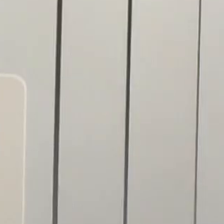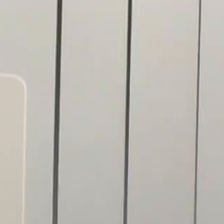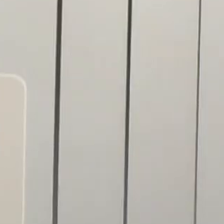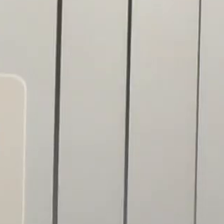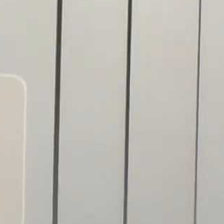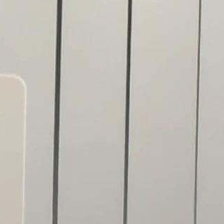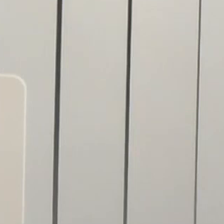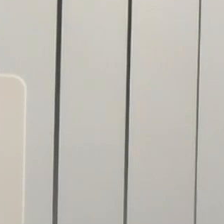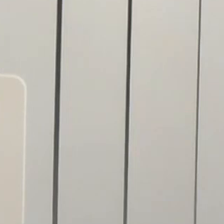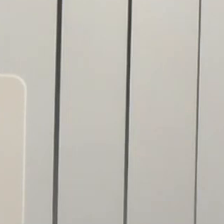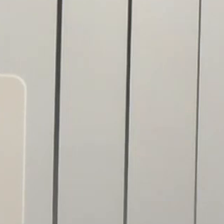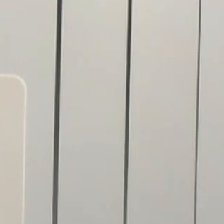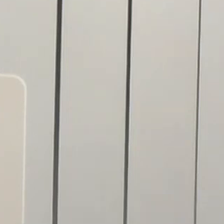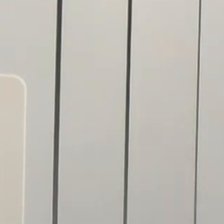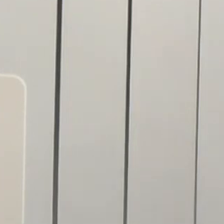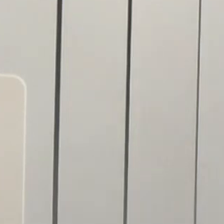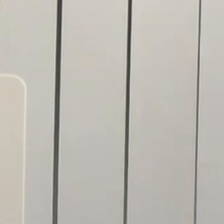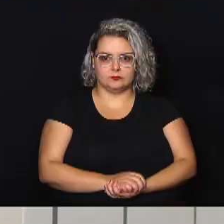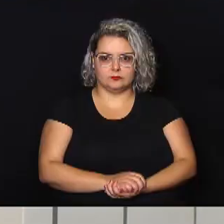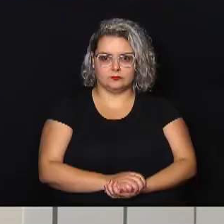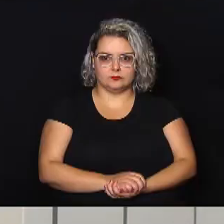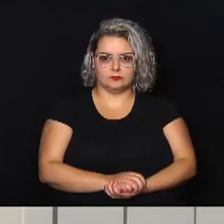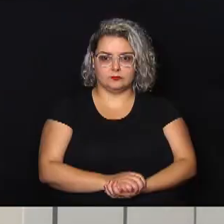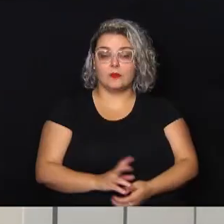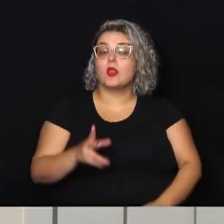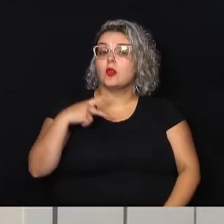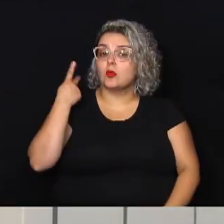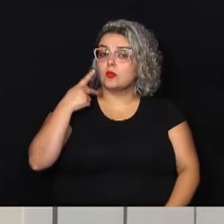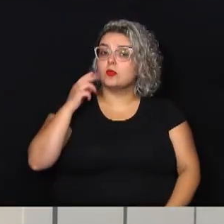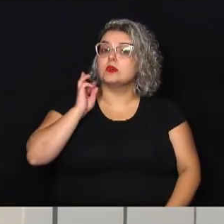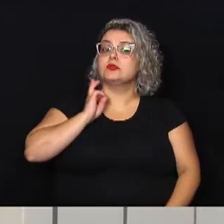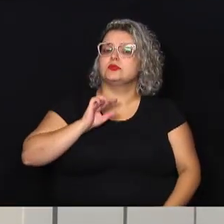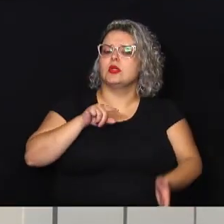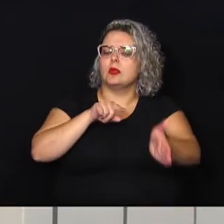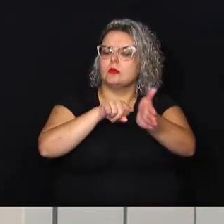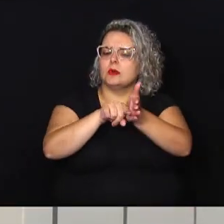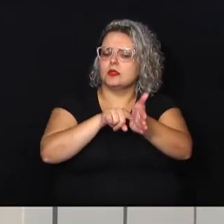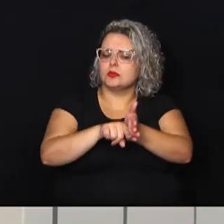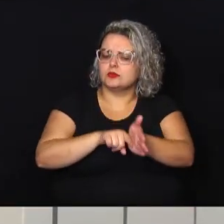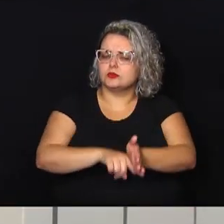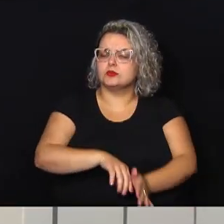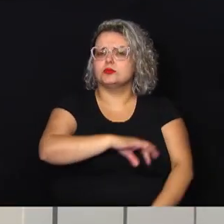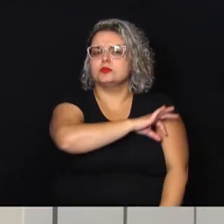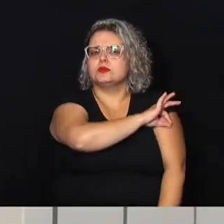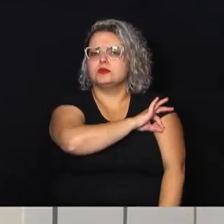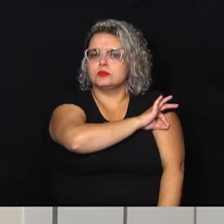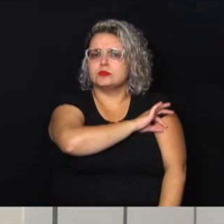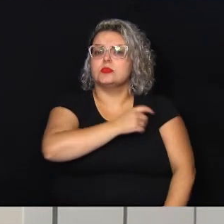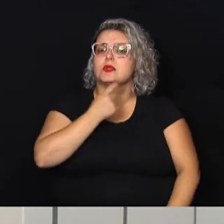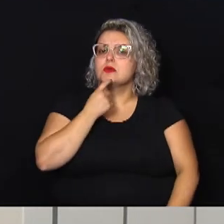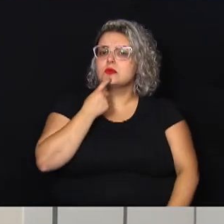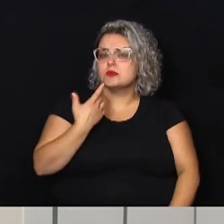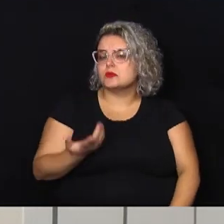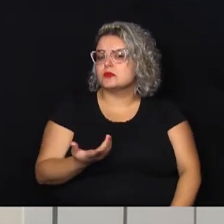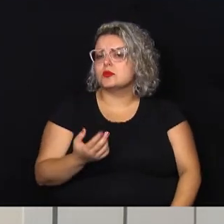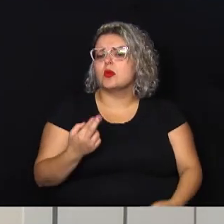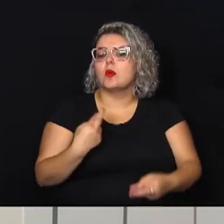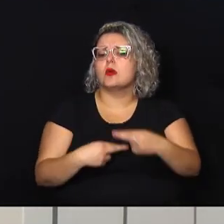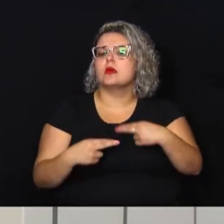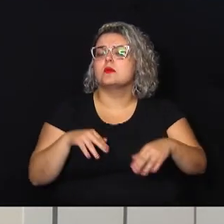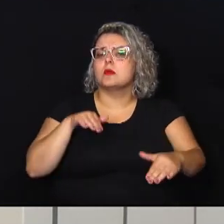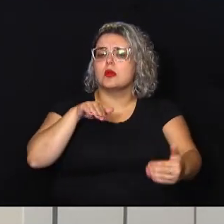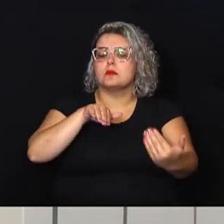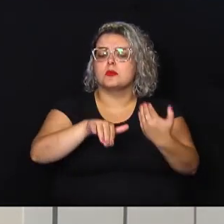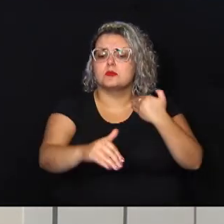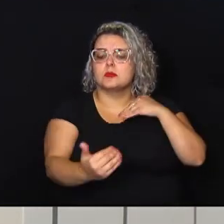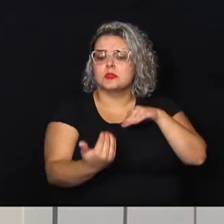O vereador Cecílio Santos tem questionado a prefeitura de Campinas em relação ao trânsito da Avenida John